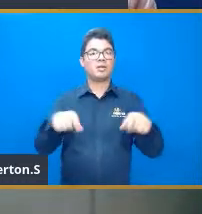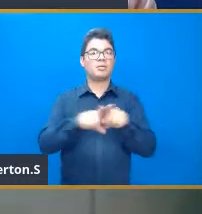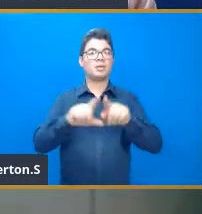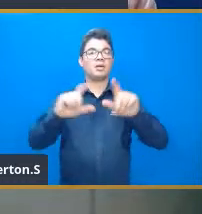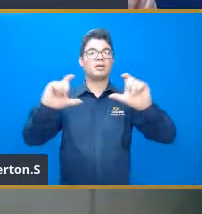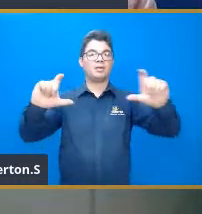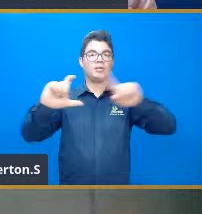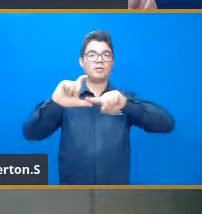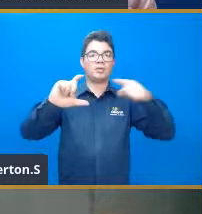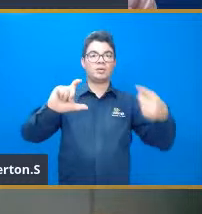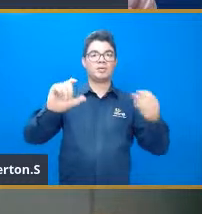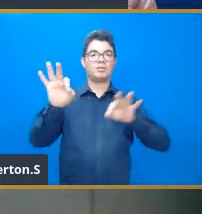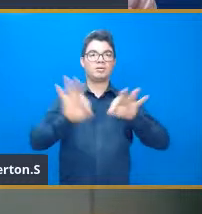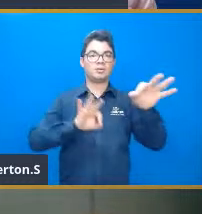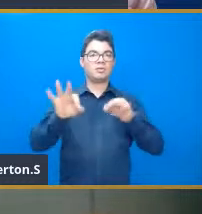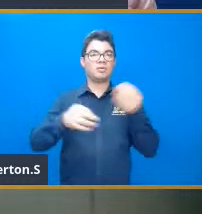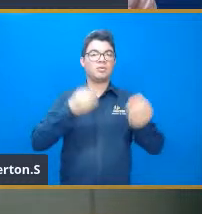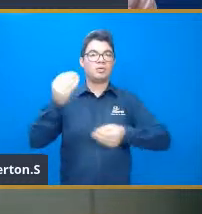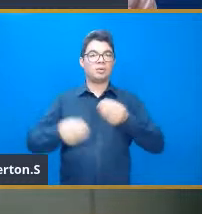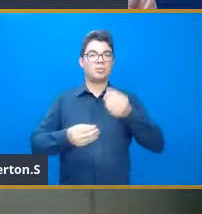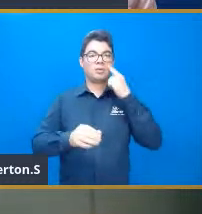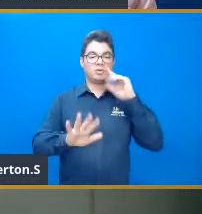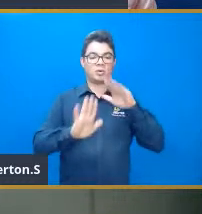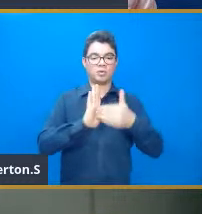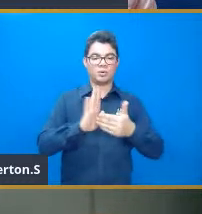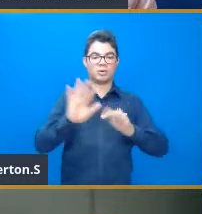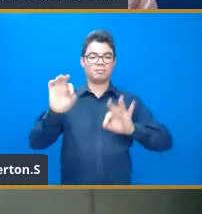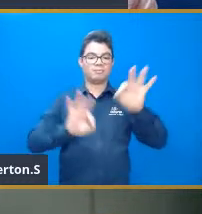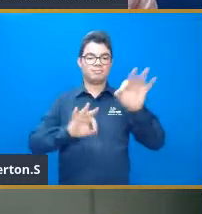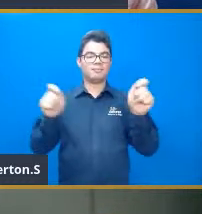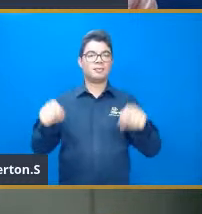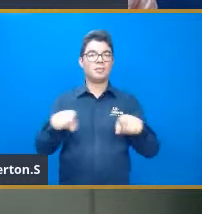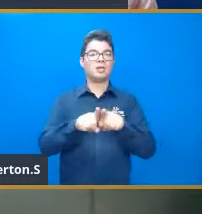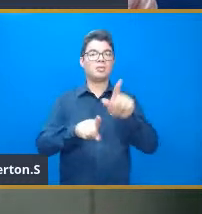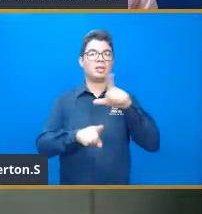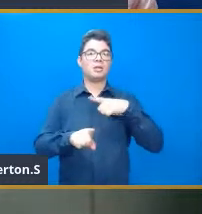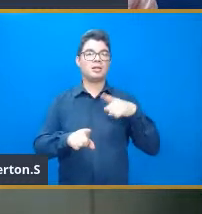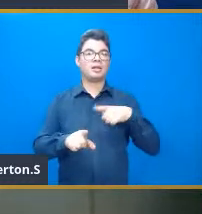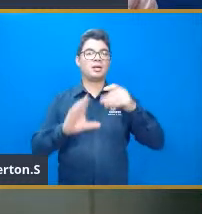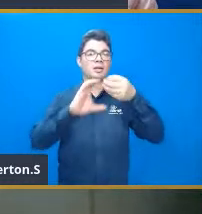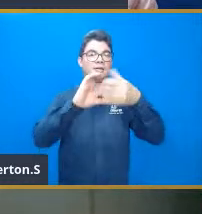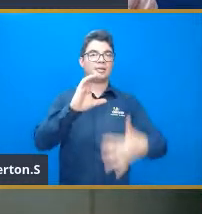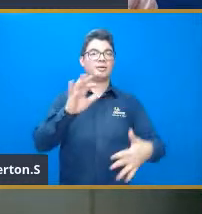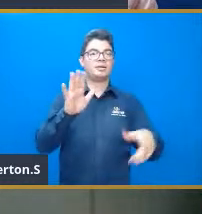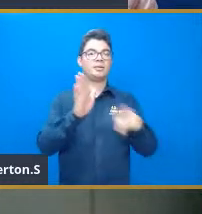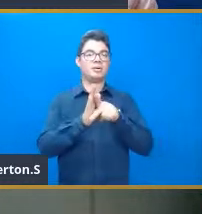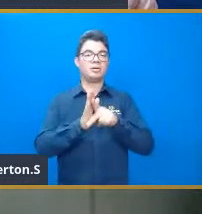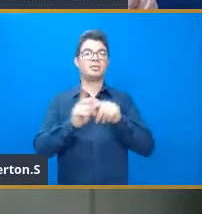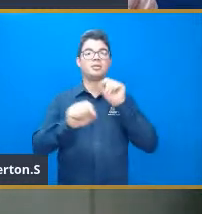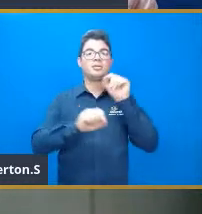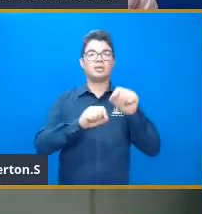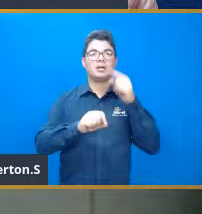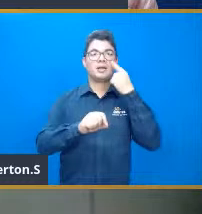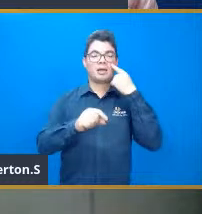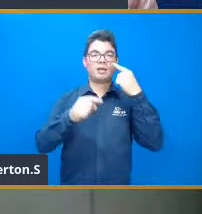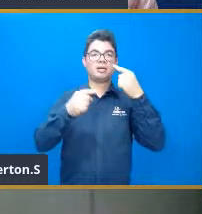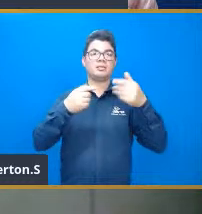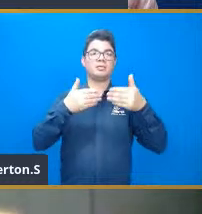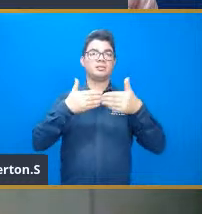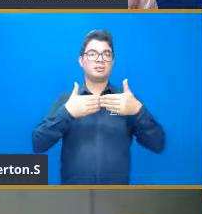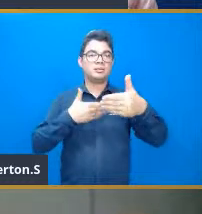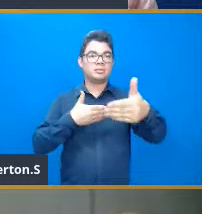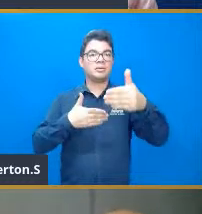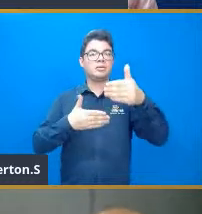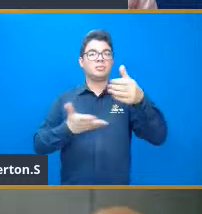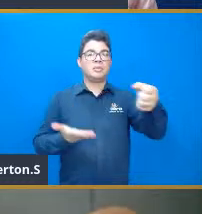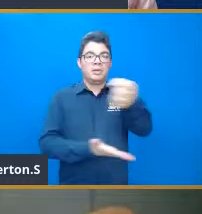passa exatamente pelos pontos, e toda função exponencial, ela tem essa característica, é uma constante que multiplica a base